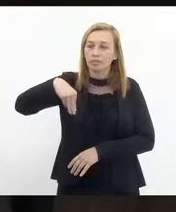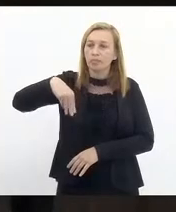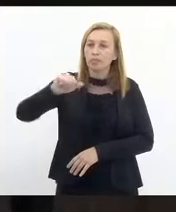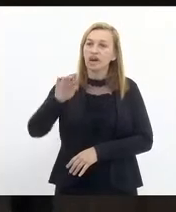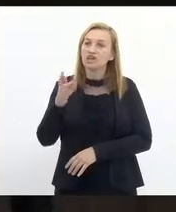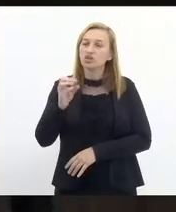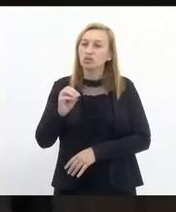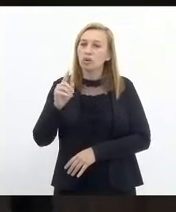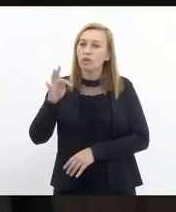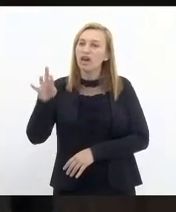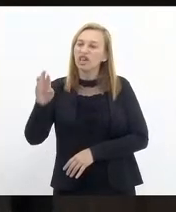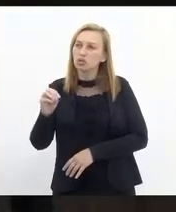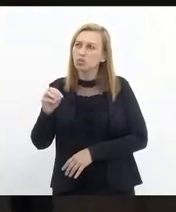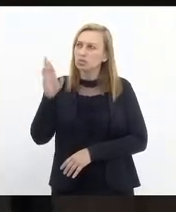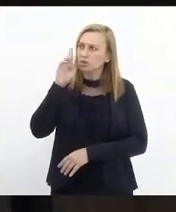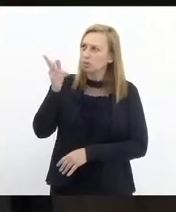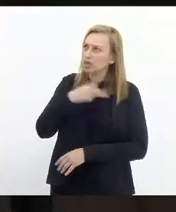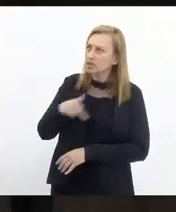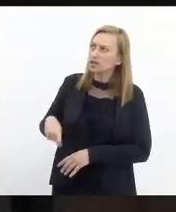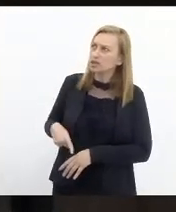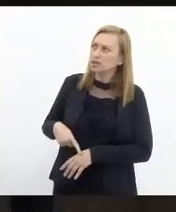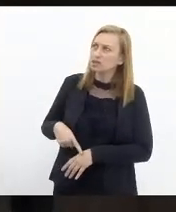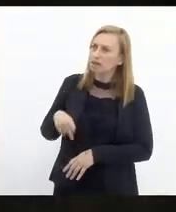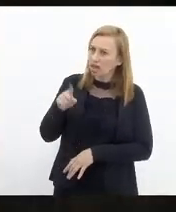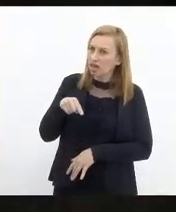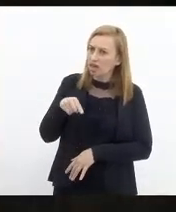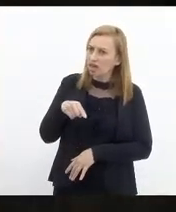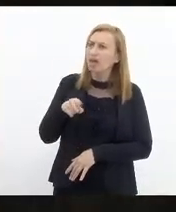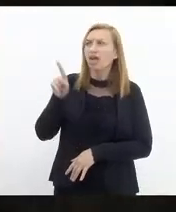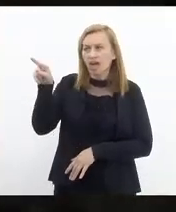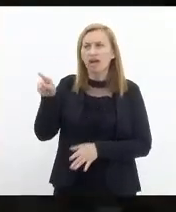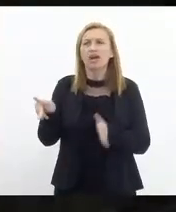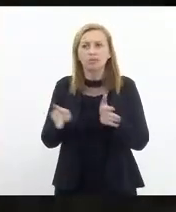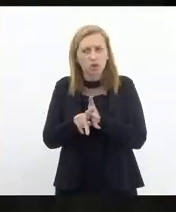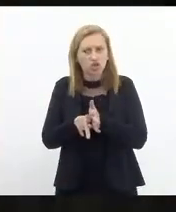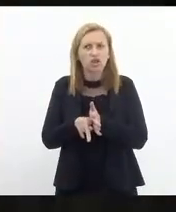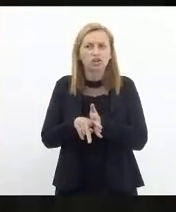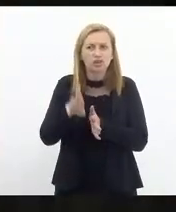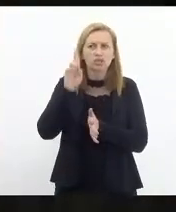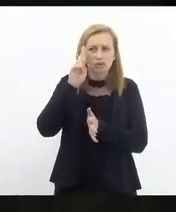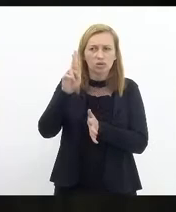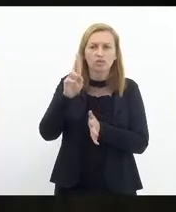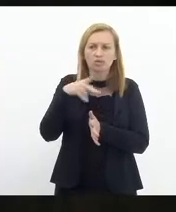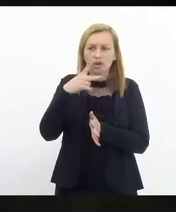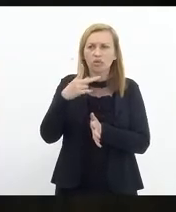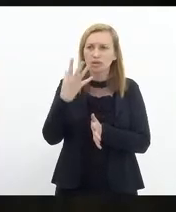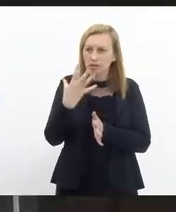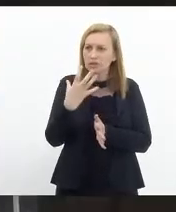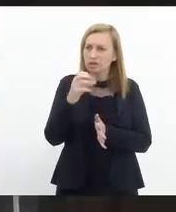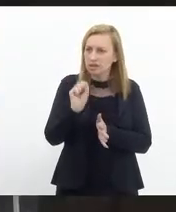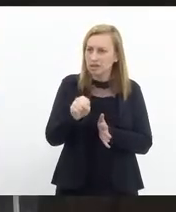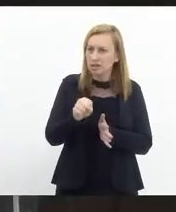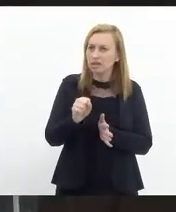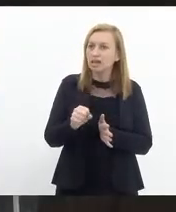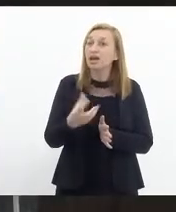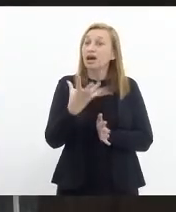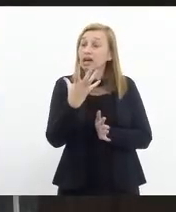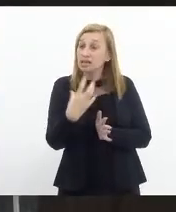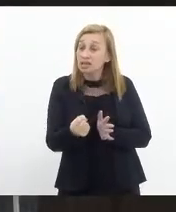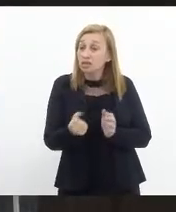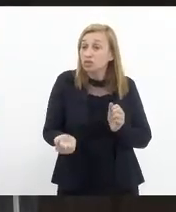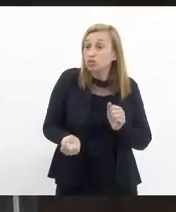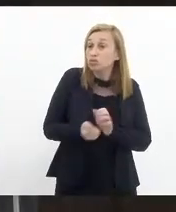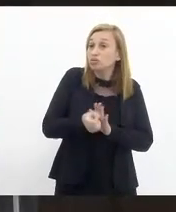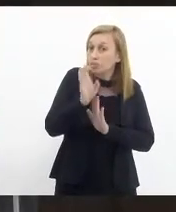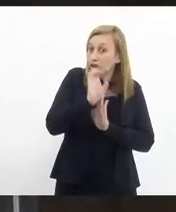Sr. Presidente, é o deputado... Isso, aquele projeto que vossa excelência vai dar o parecer favorável agora. O projeto é favorável à